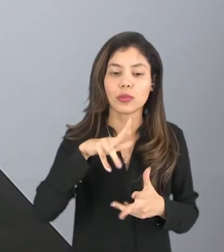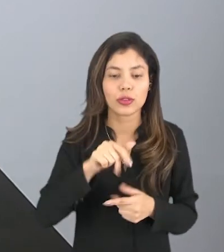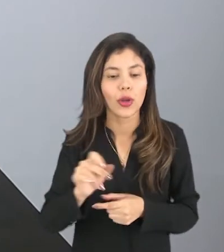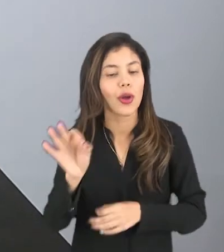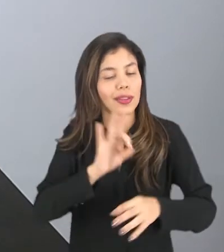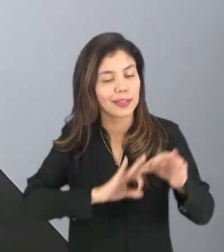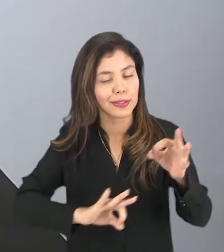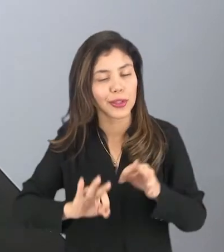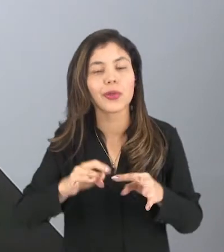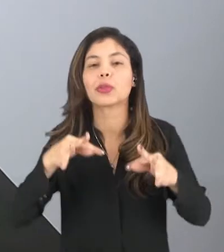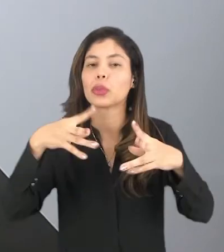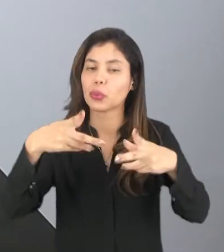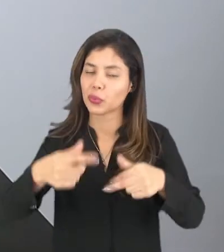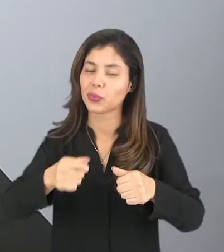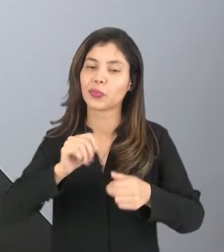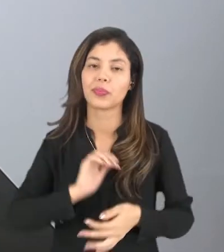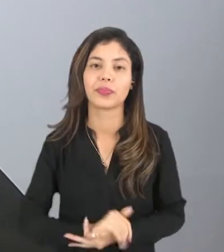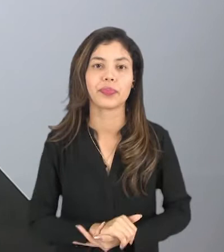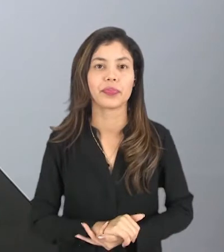é preparado para isso.